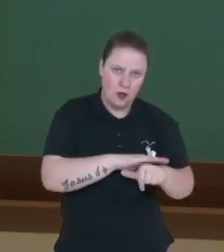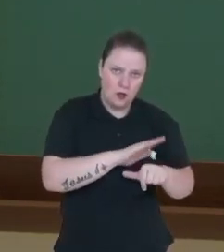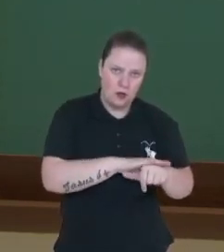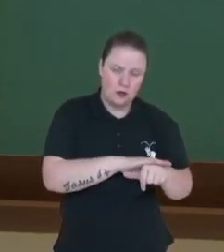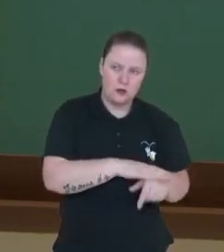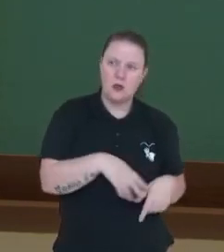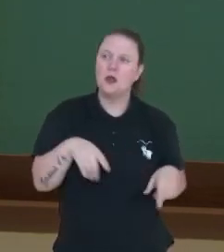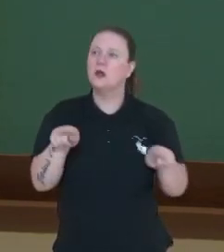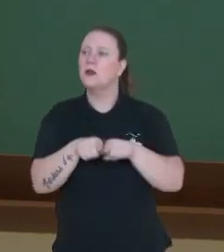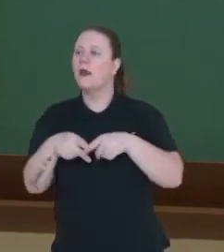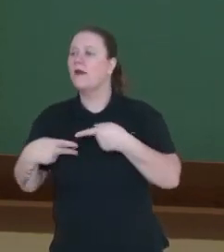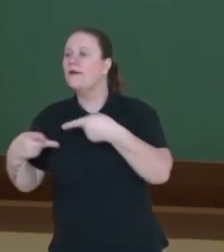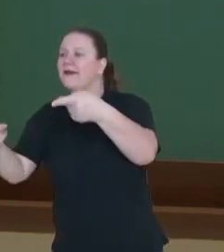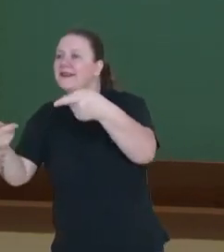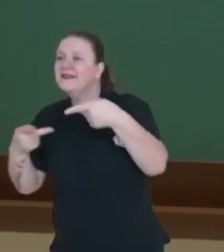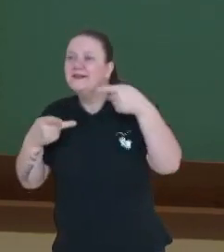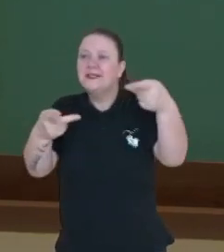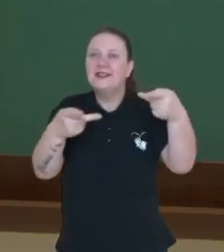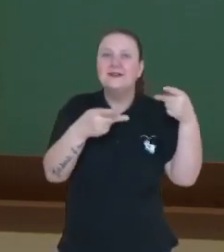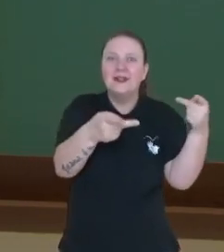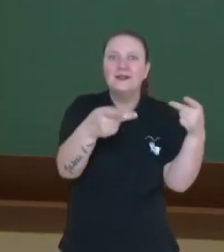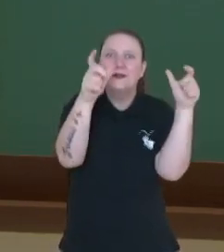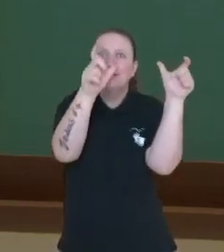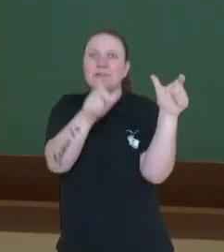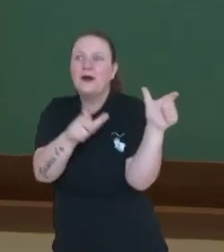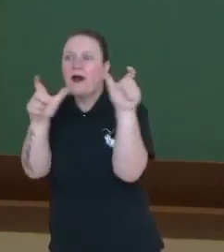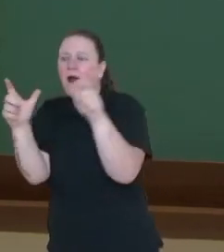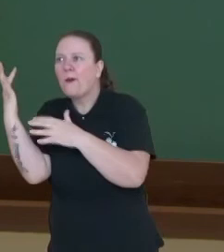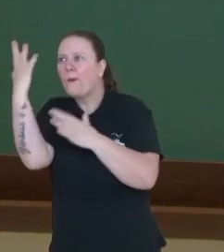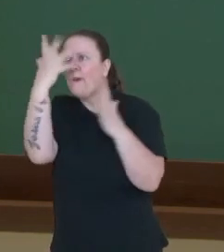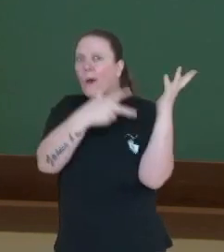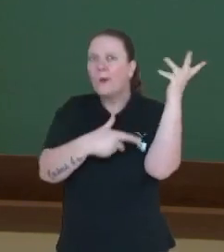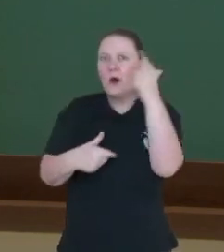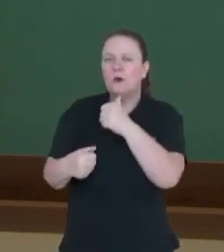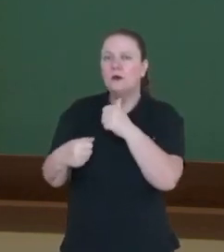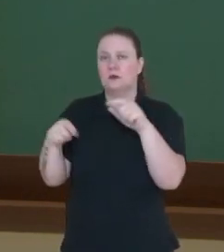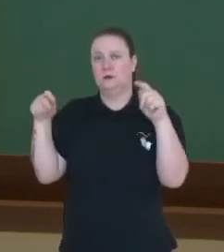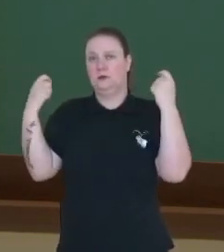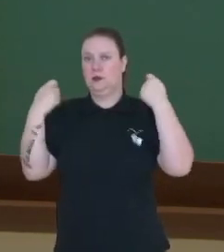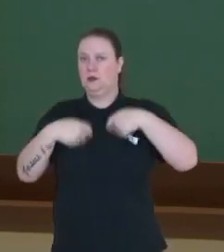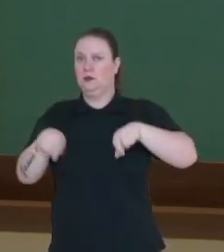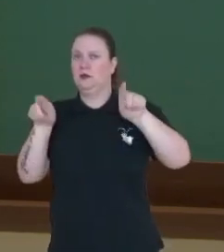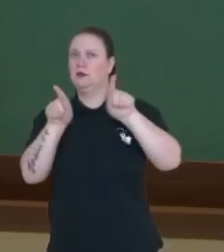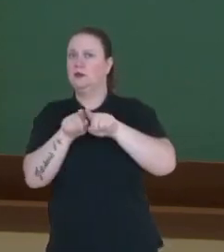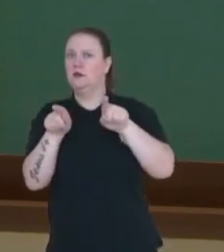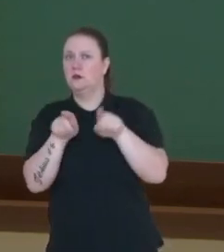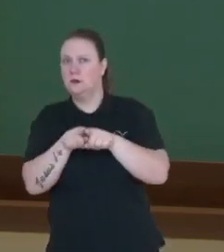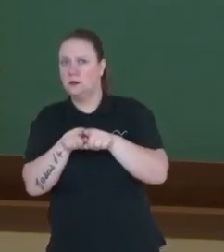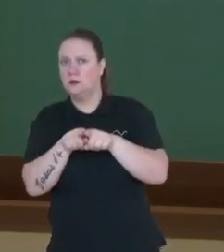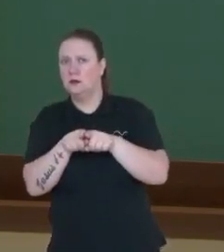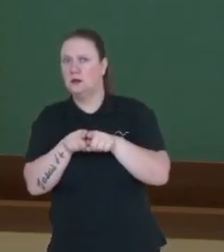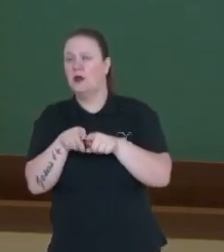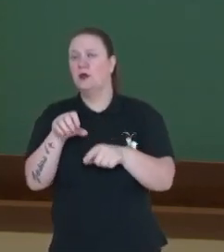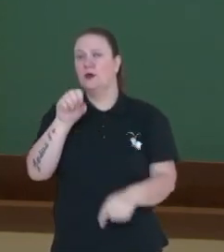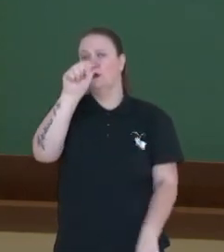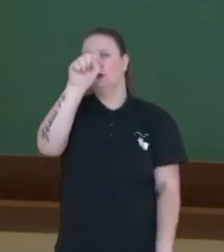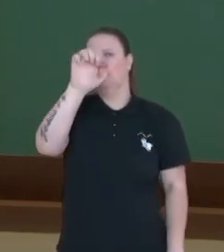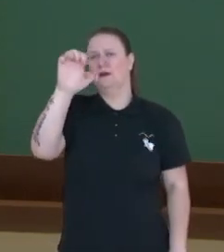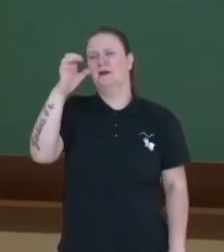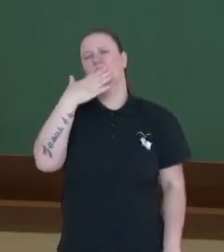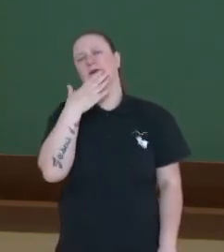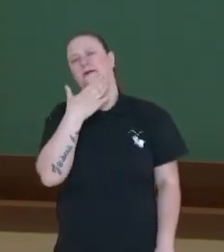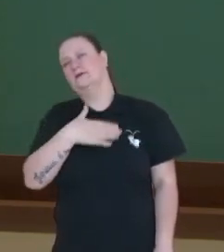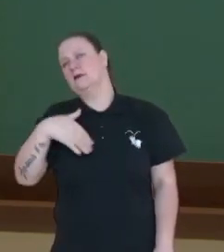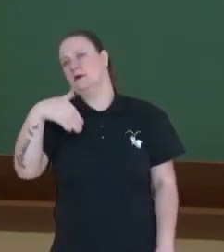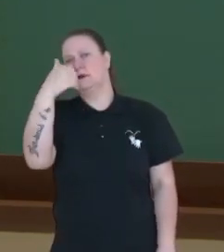do turismo também, que é bastante presente no sudeste, é preciso existir uma infraestrutura. E o sudeste tem a melhor infraestrutura do Brasil,